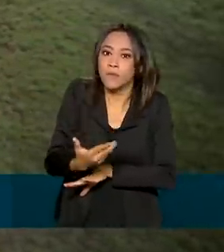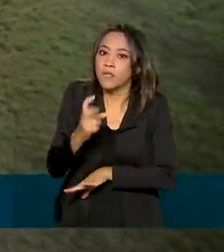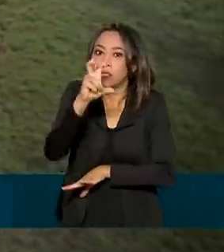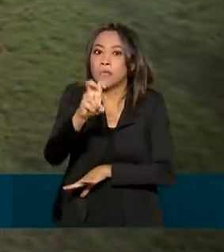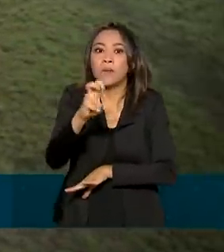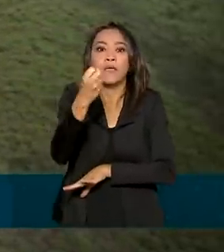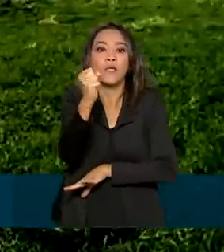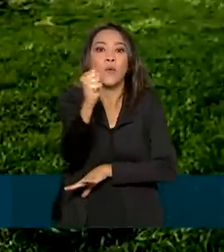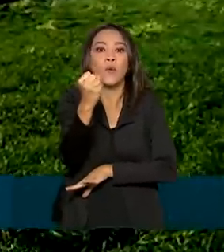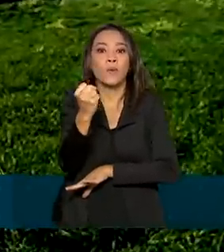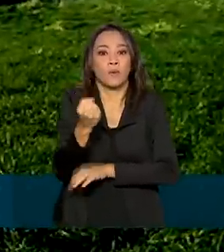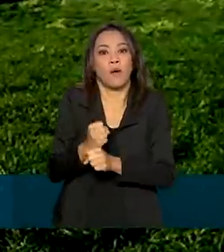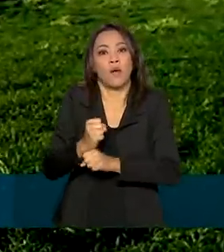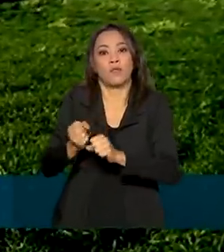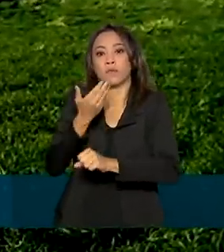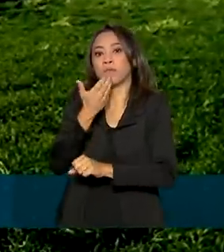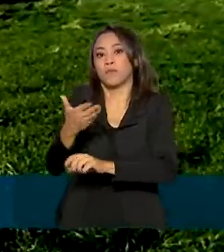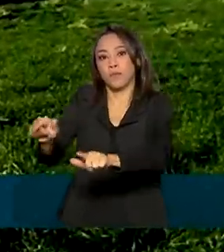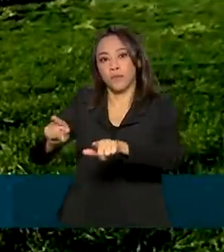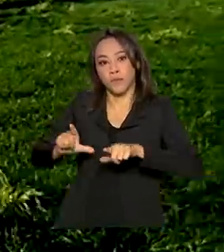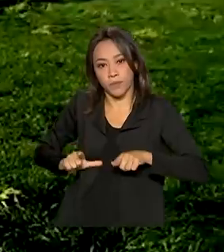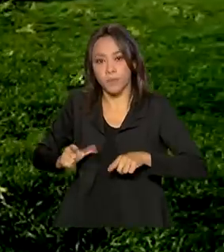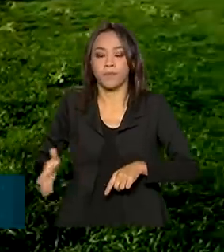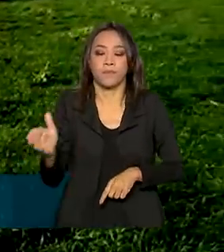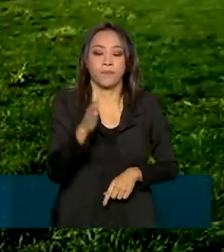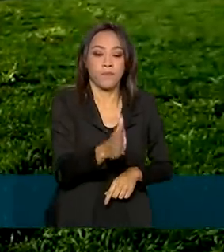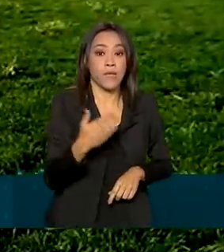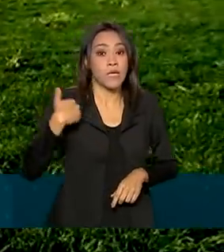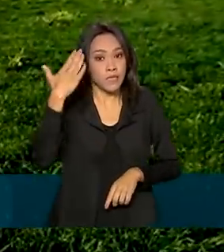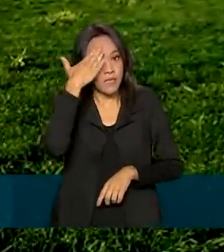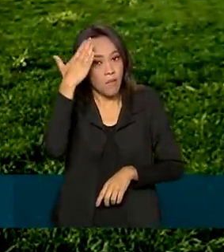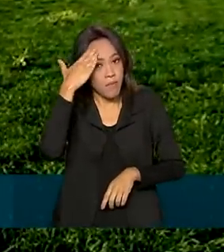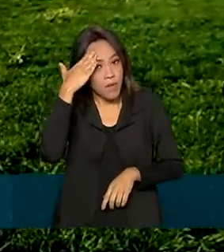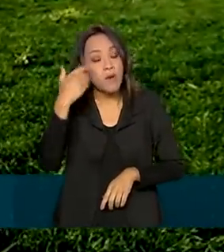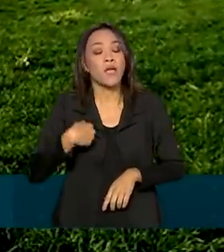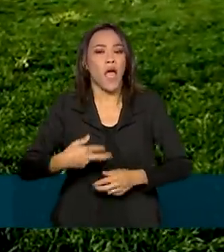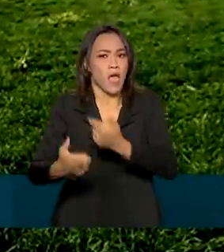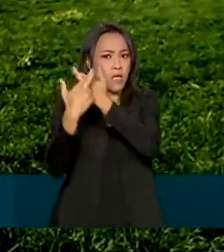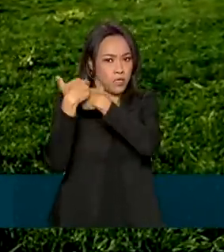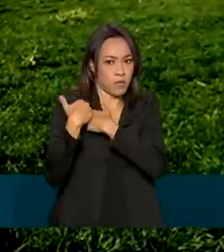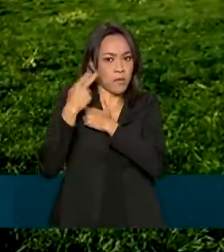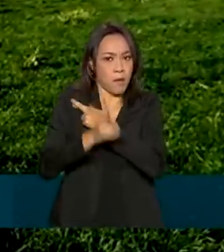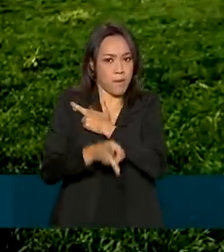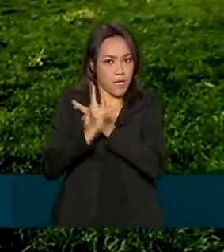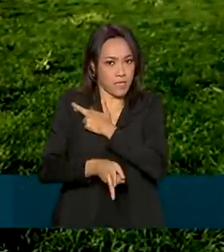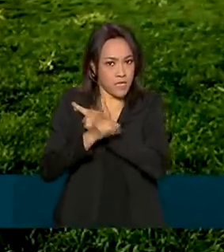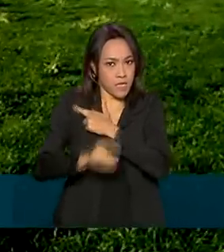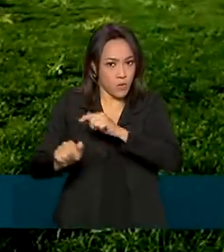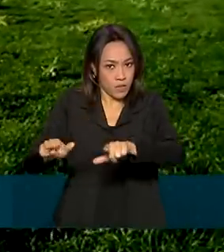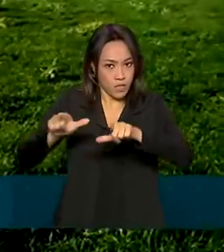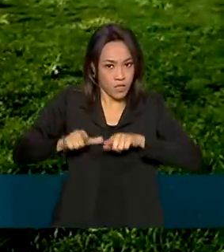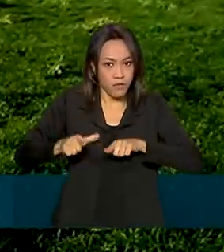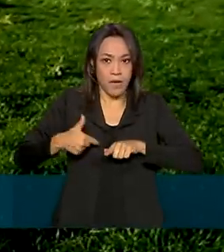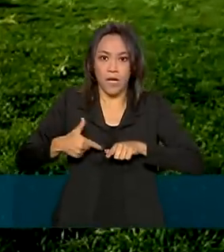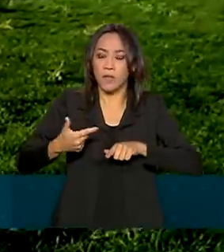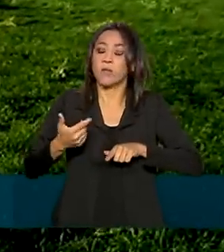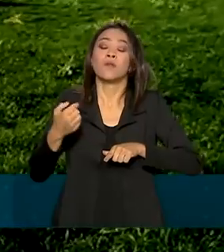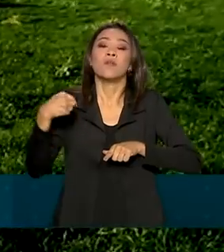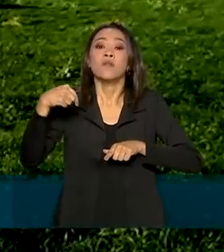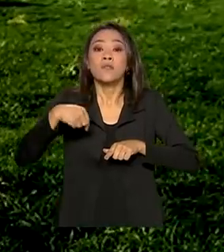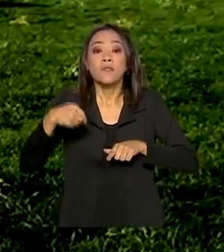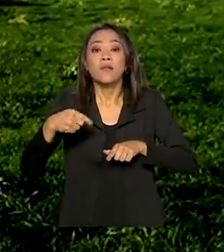58 anos. Sabemos que a responsabilidade pela manutenção deste status não envolve somente